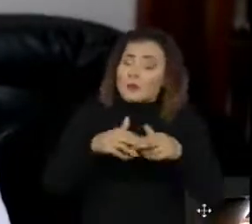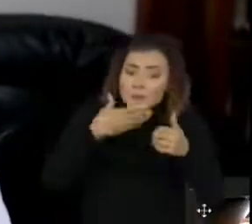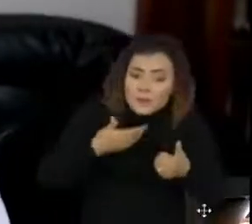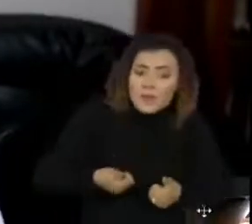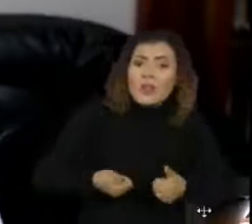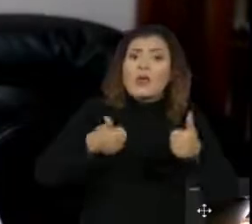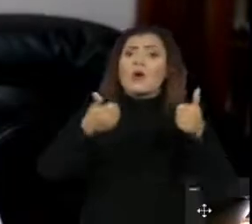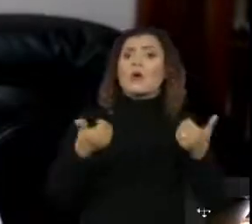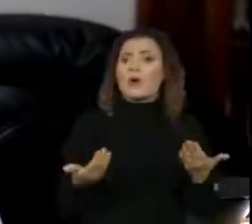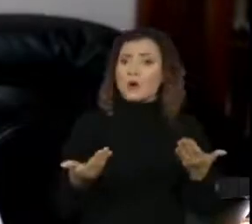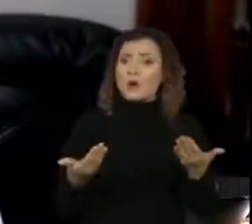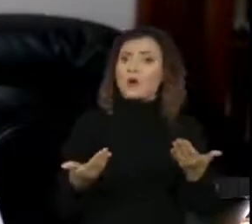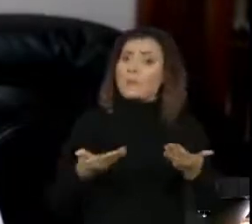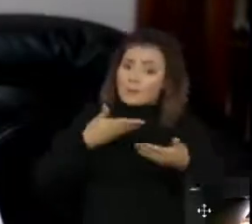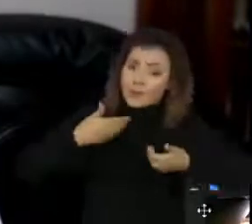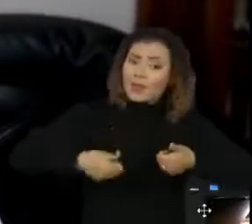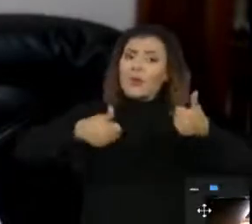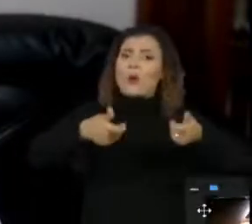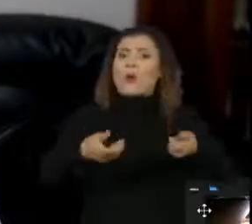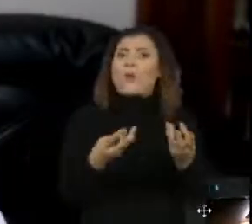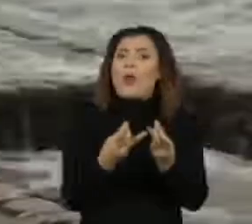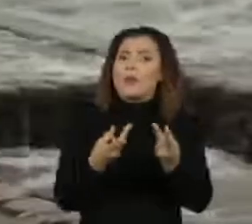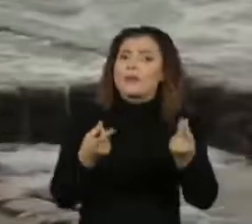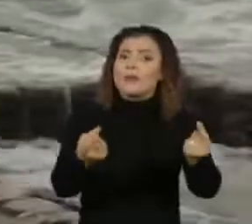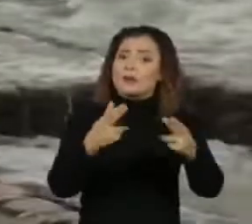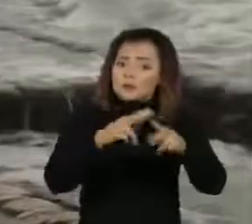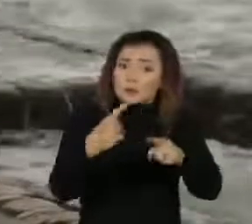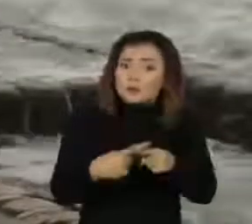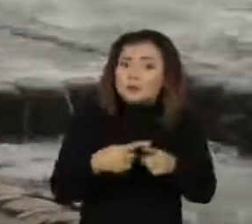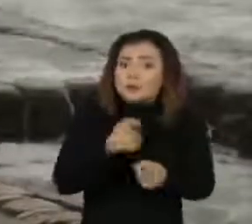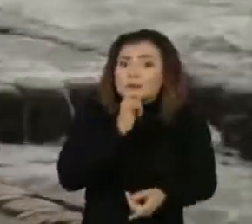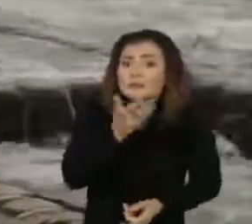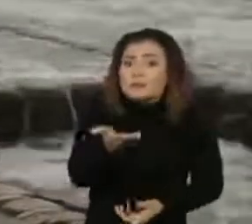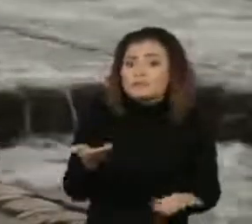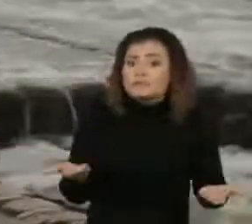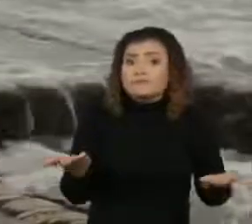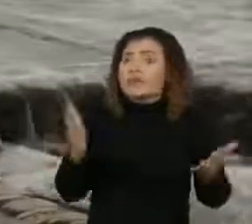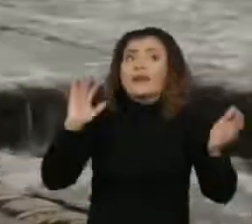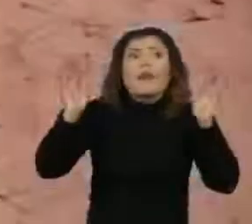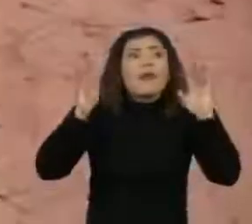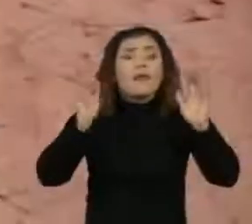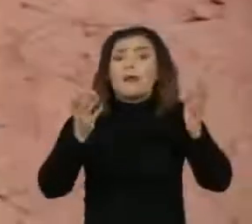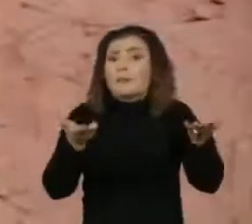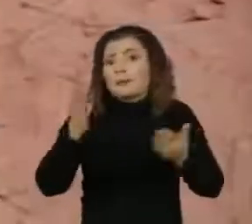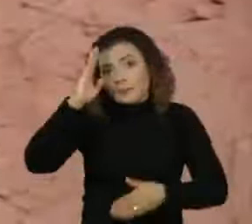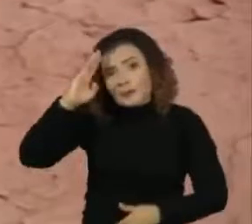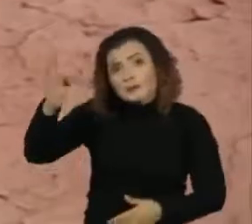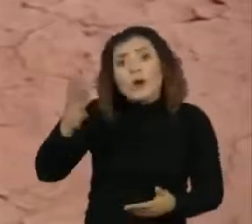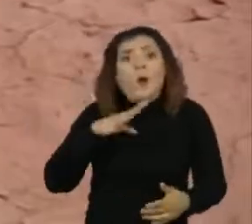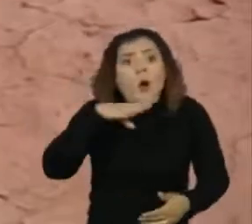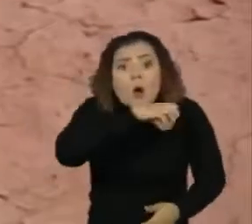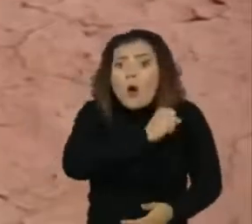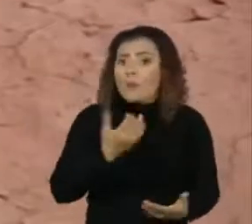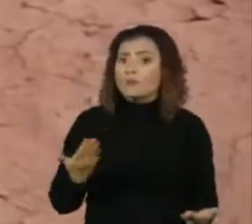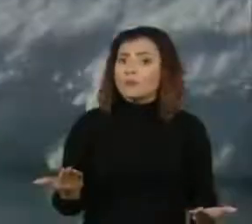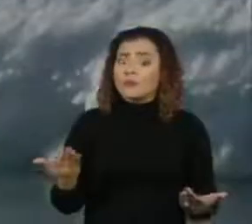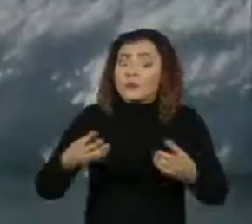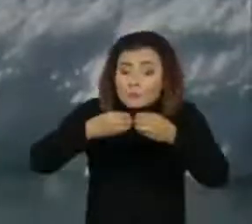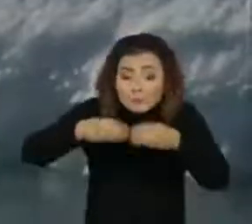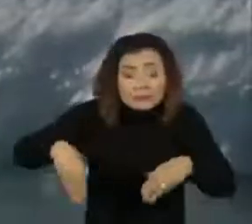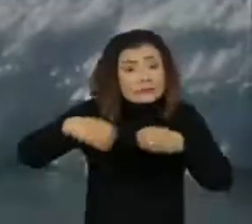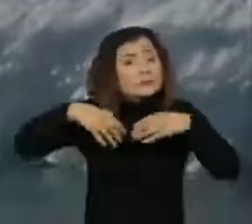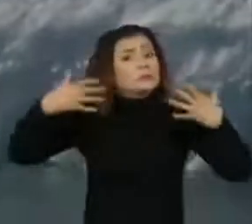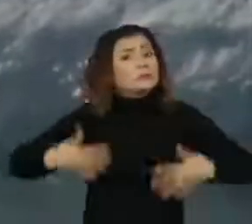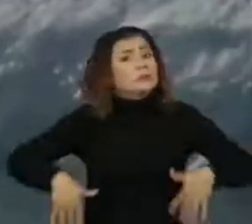maior resiliência em relação, por exemplo, à questão climática, porque é óbvio que isto só vai